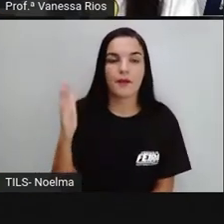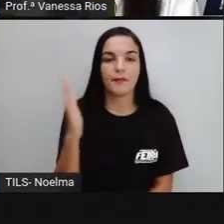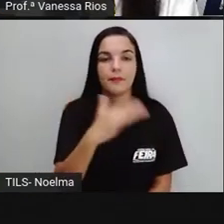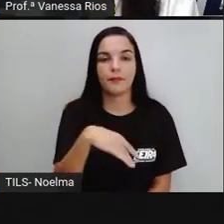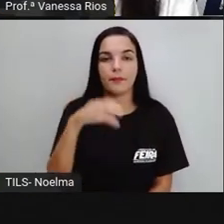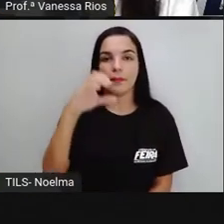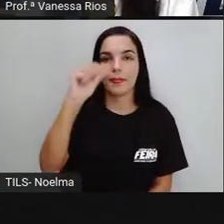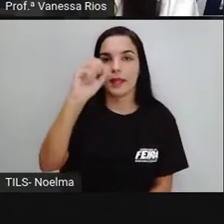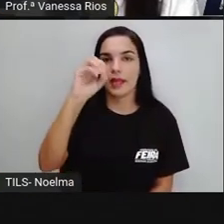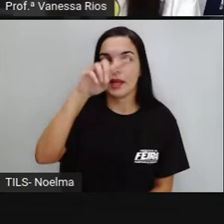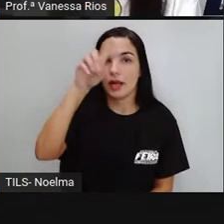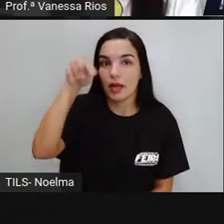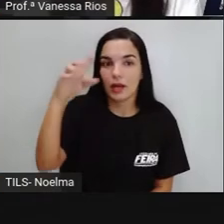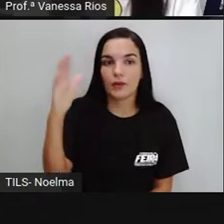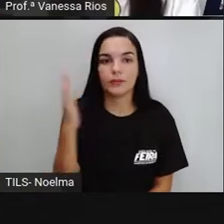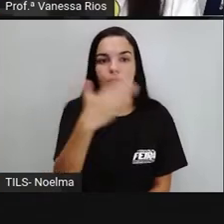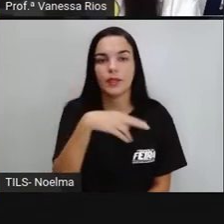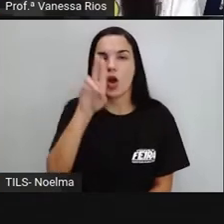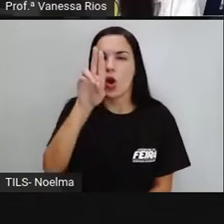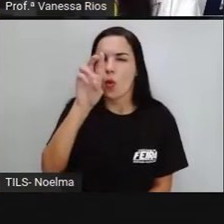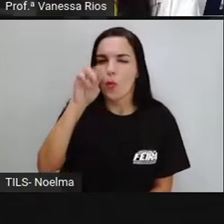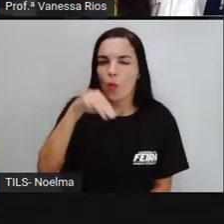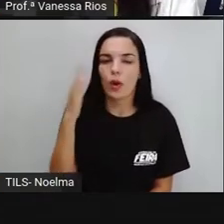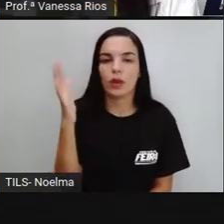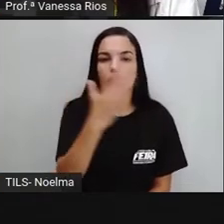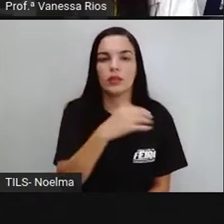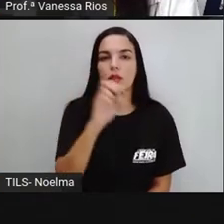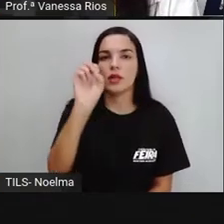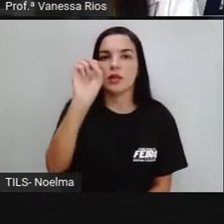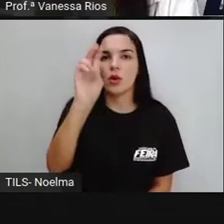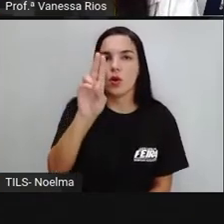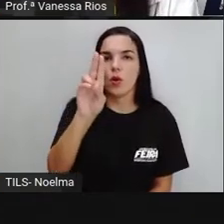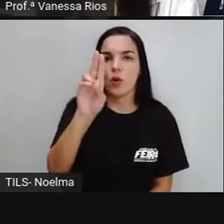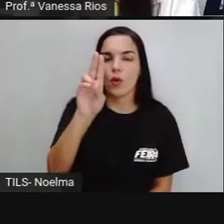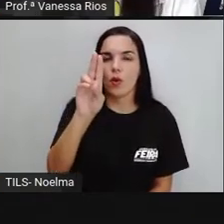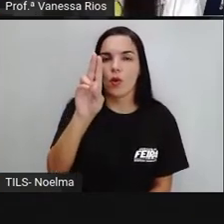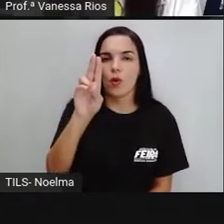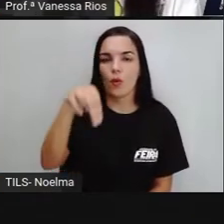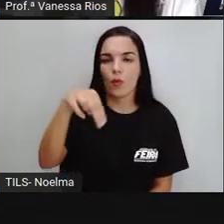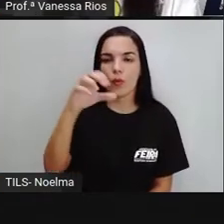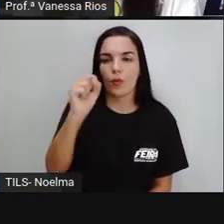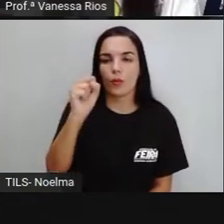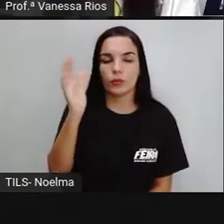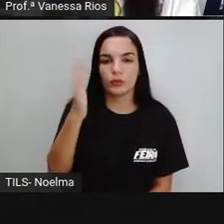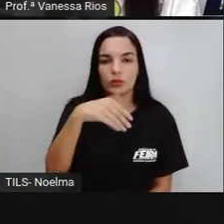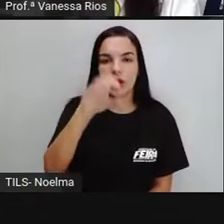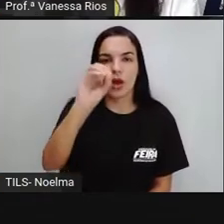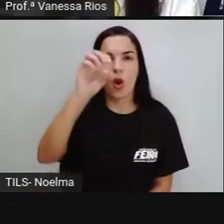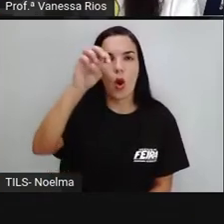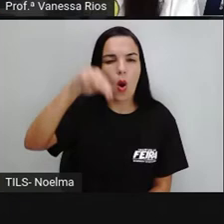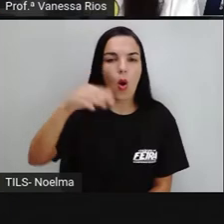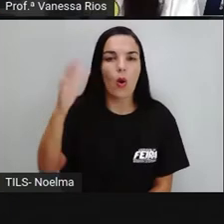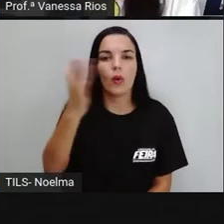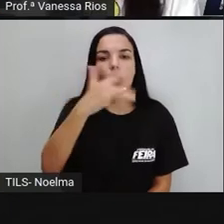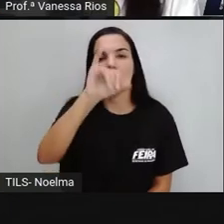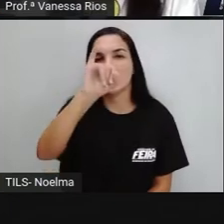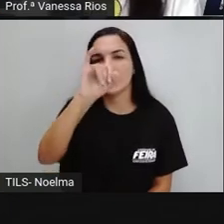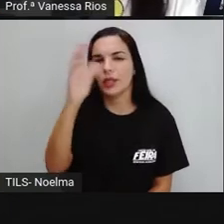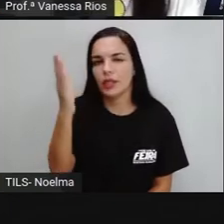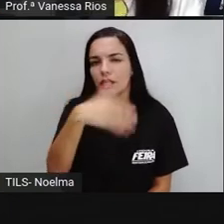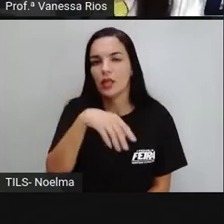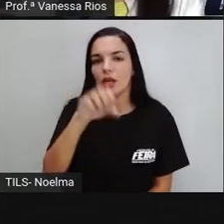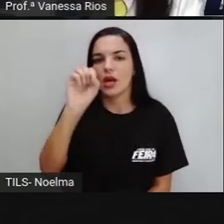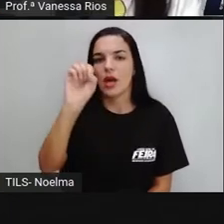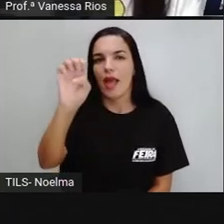um ou uns, on ou uns, i, is, ei, ex e us.